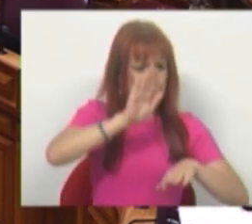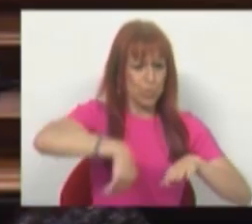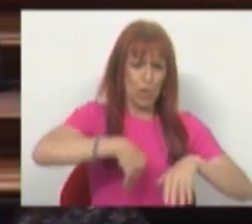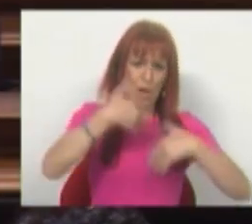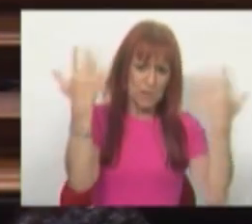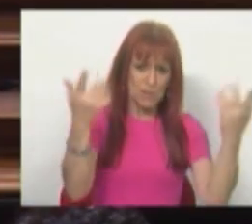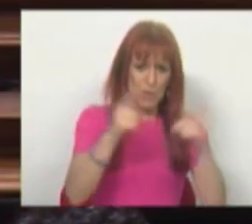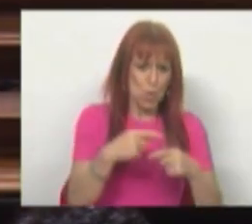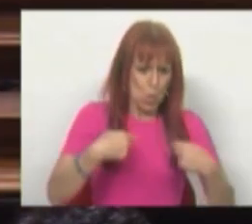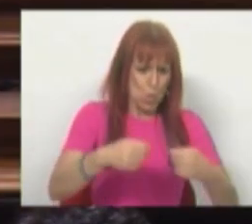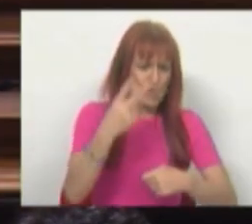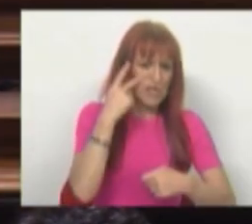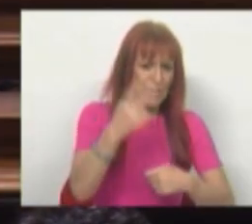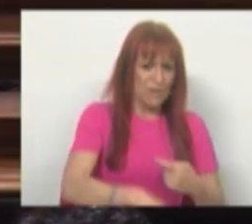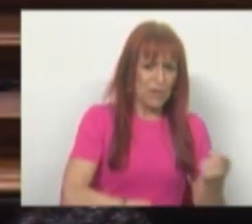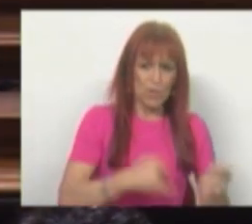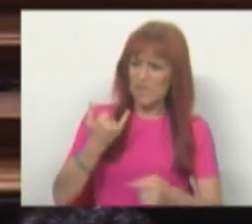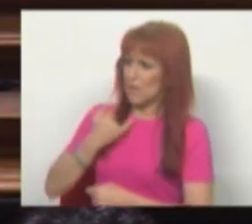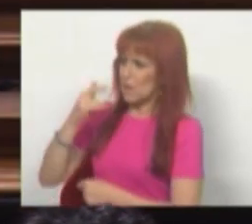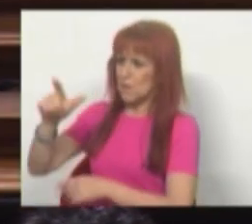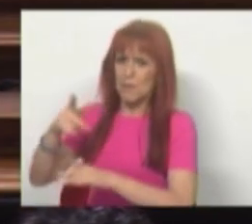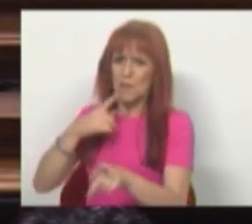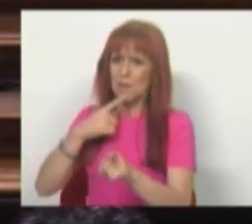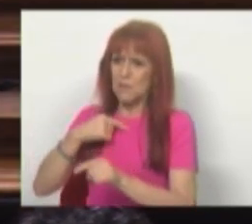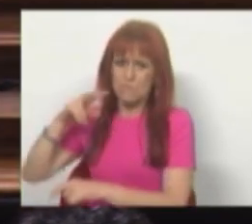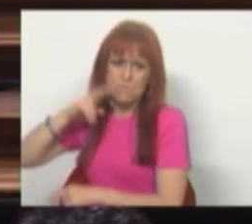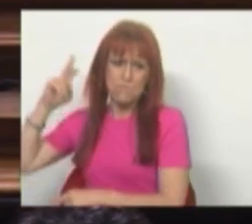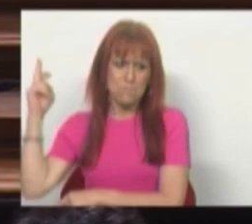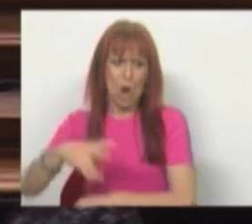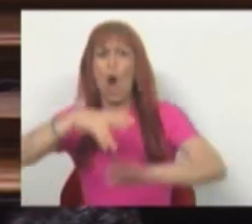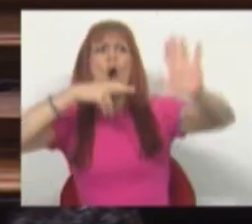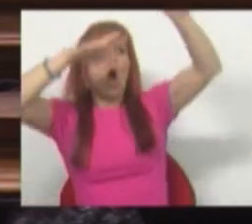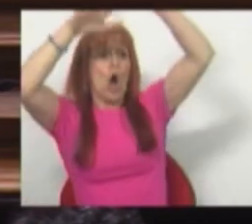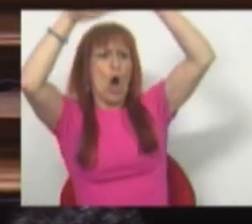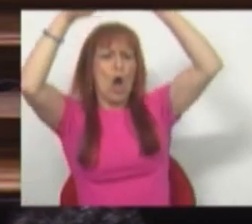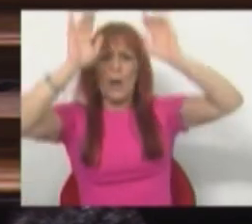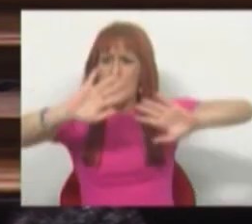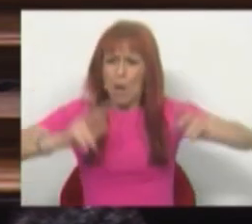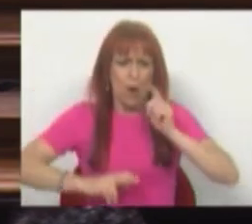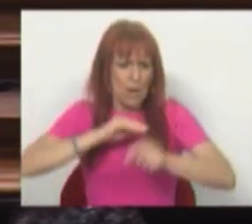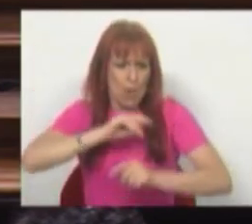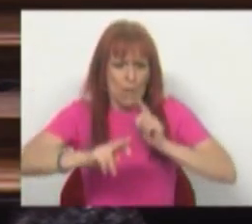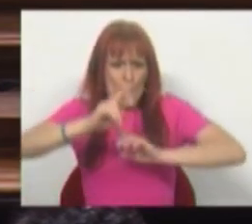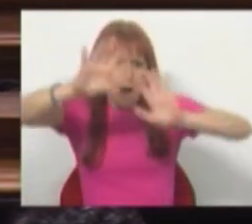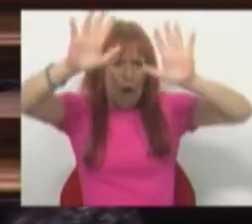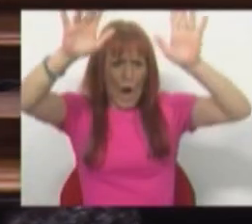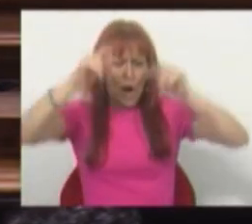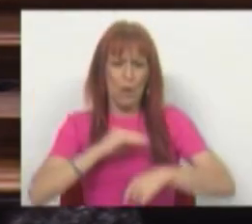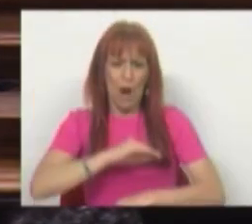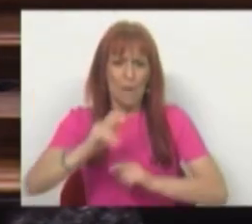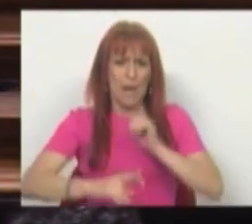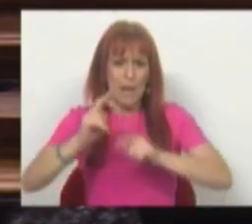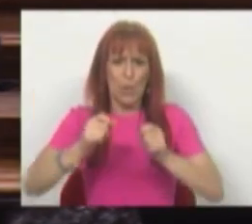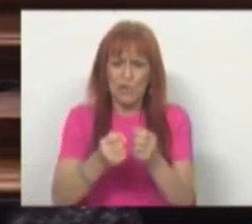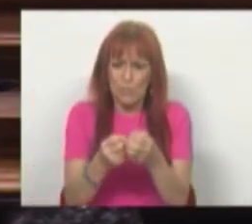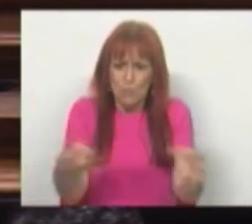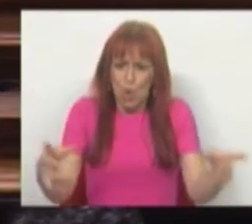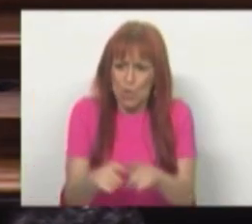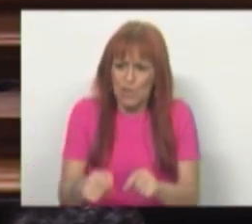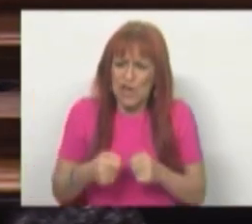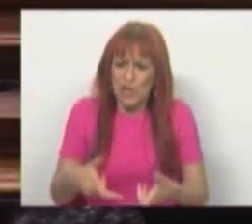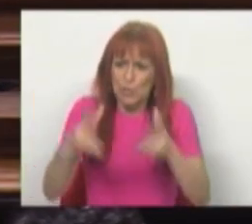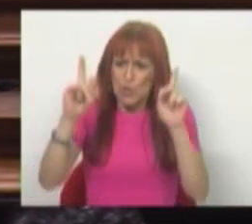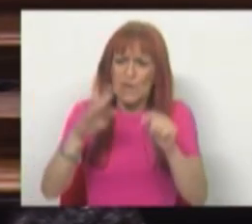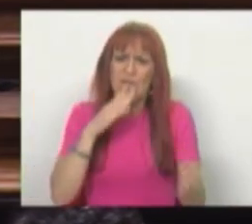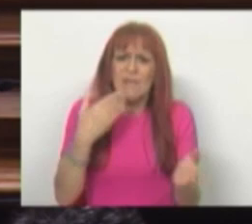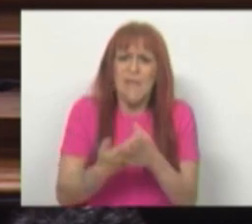ao custo de vida, a Iniciativa Liberal reage com horror. Não aumentar os salários, é aumentar a massa monetária disponível,